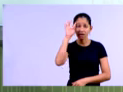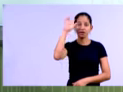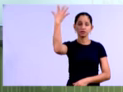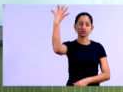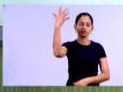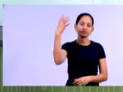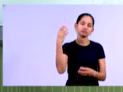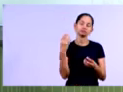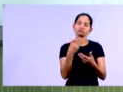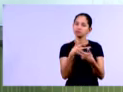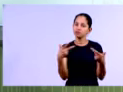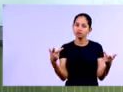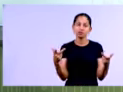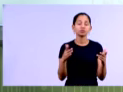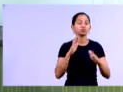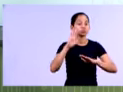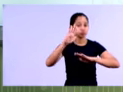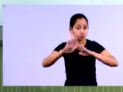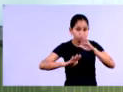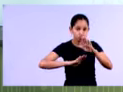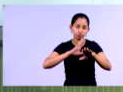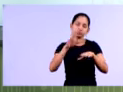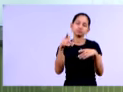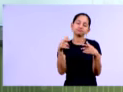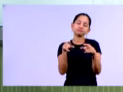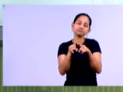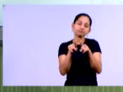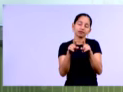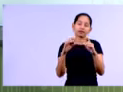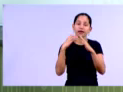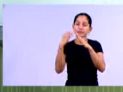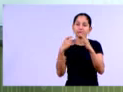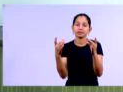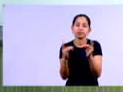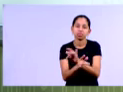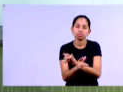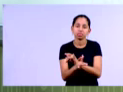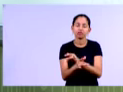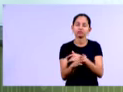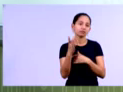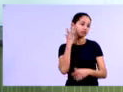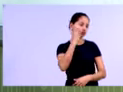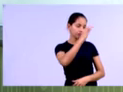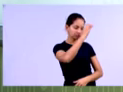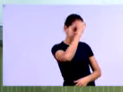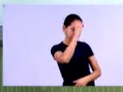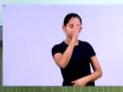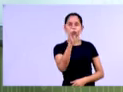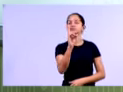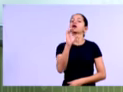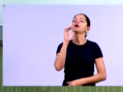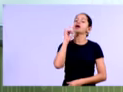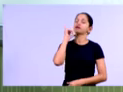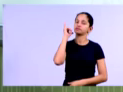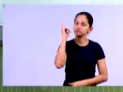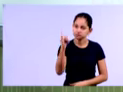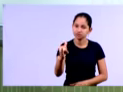para ter o determinado cuidado, né, para que a empresa não venha a falir. Então, podem notar aí que